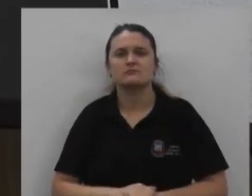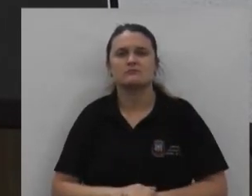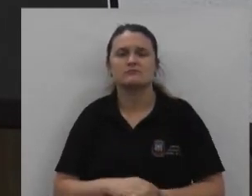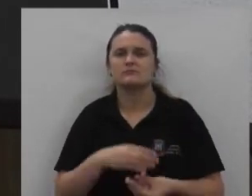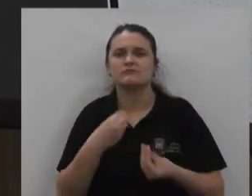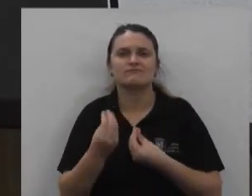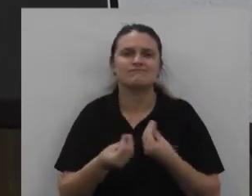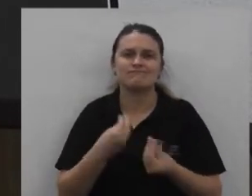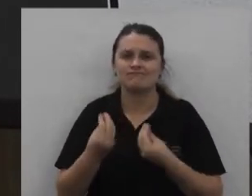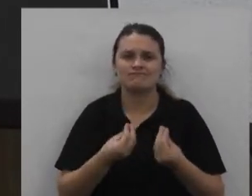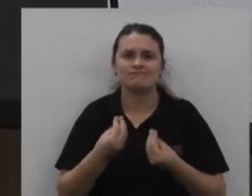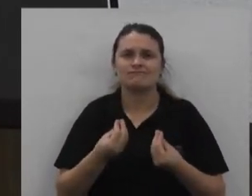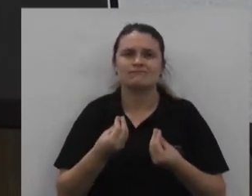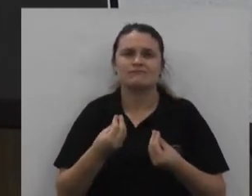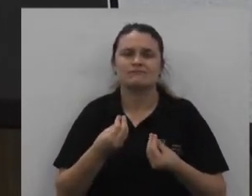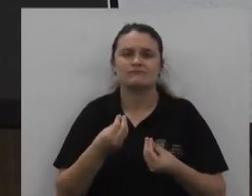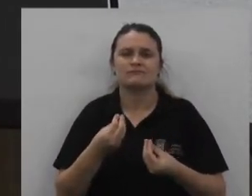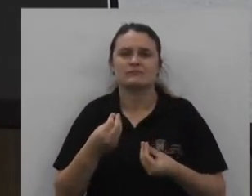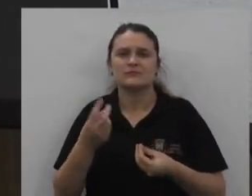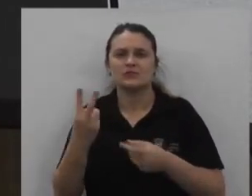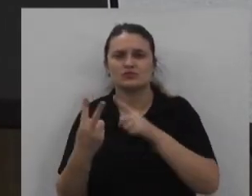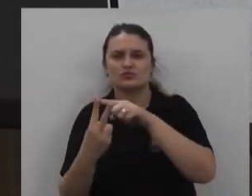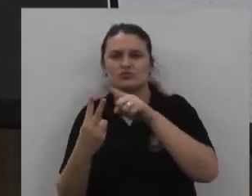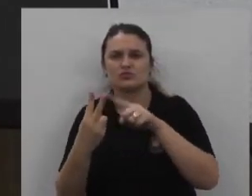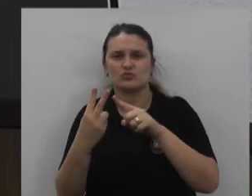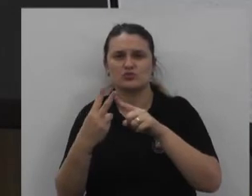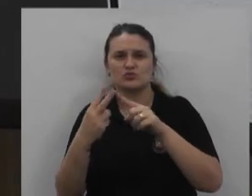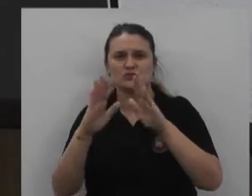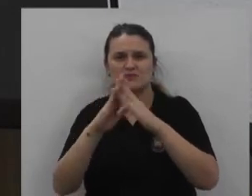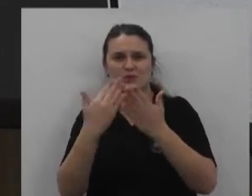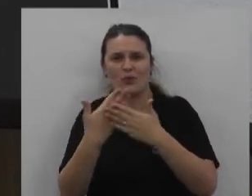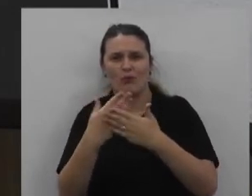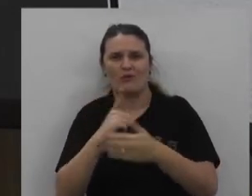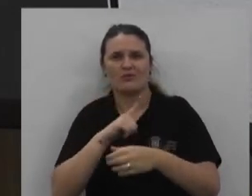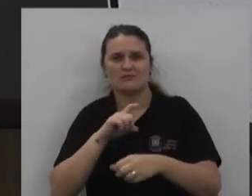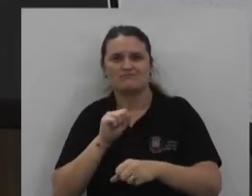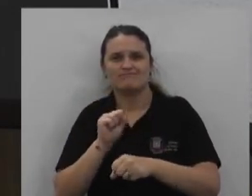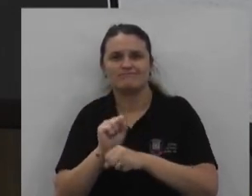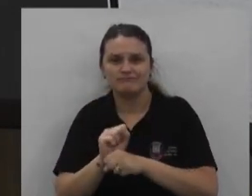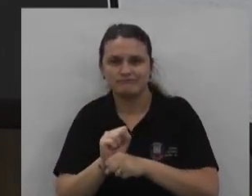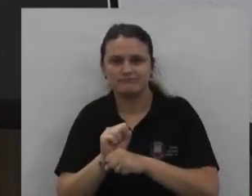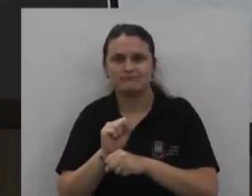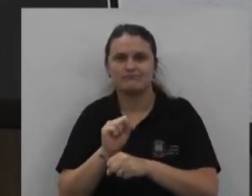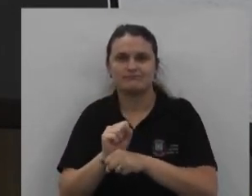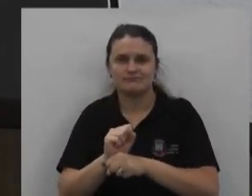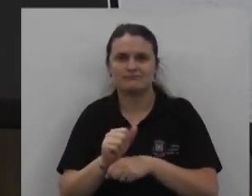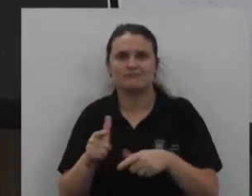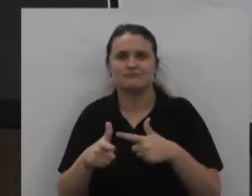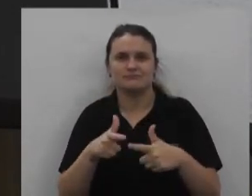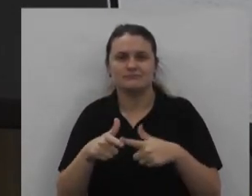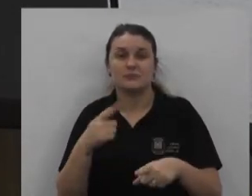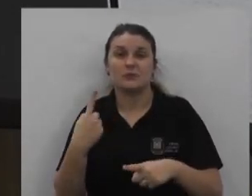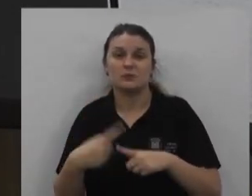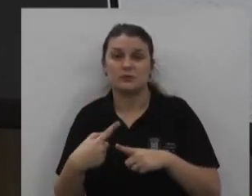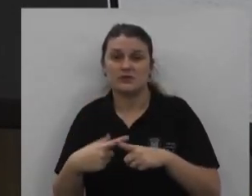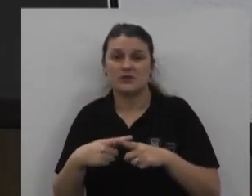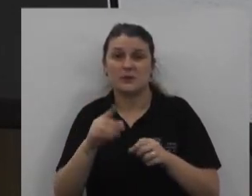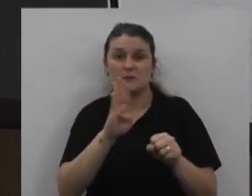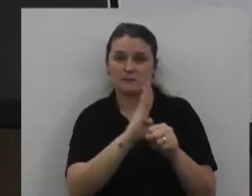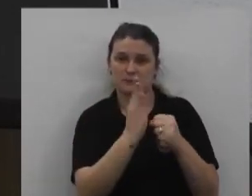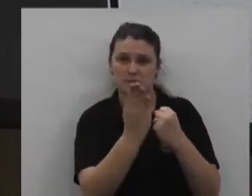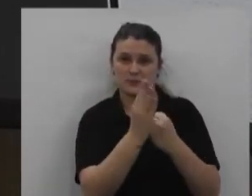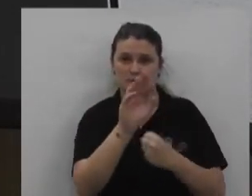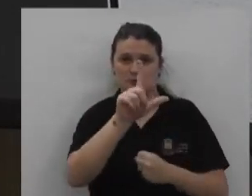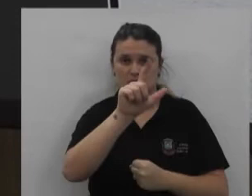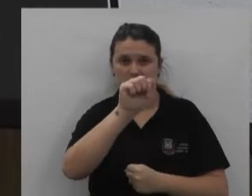a situação que se encontram os dois CMEIs que nós temos parado e não da vitória certo? por quê? porque o Lagoa